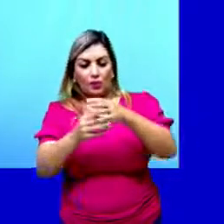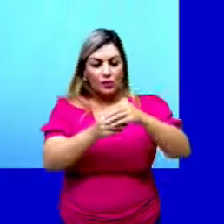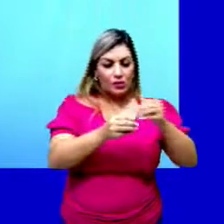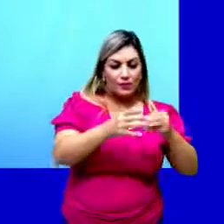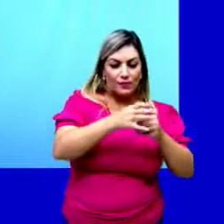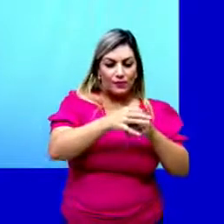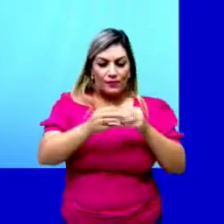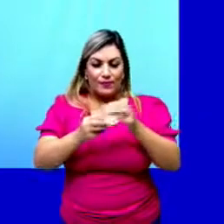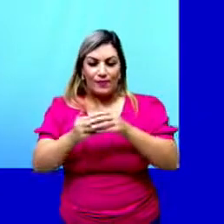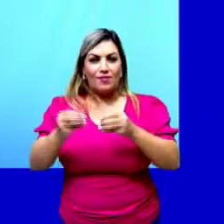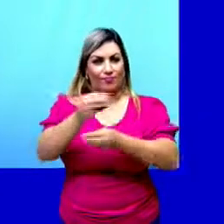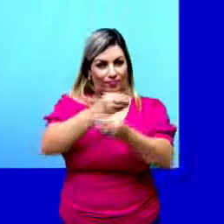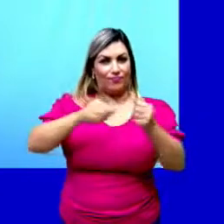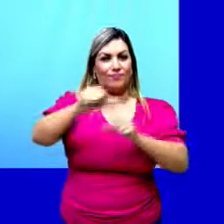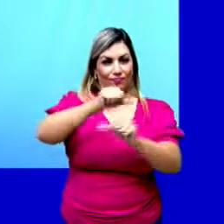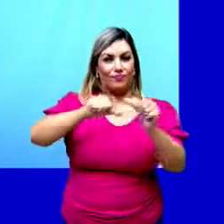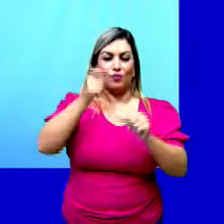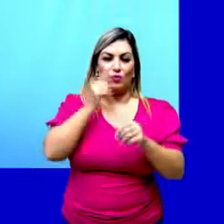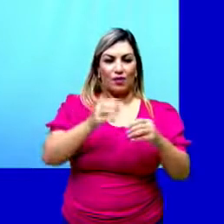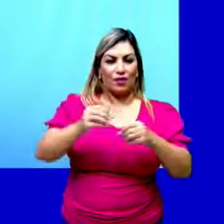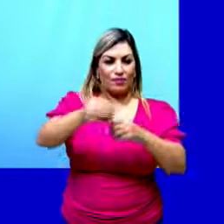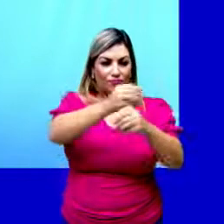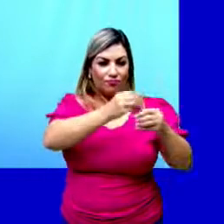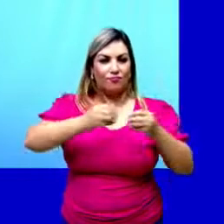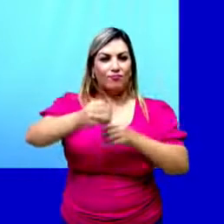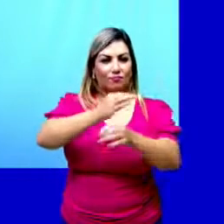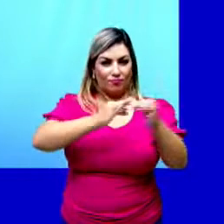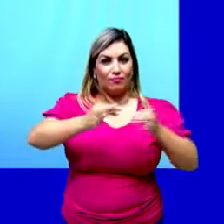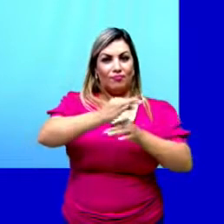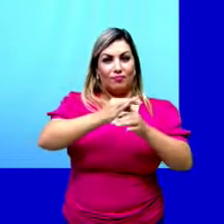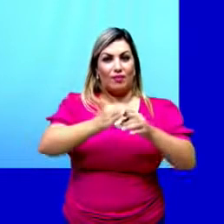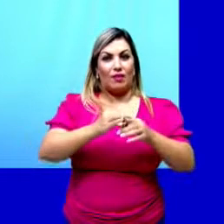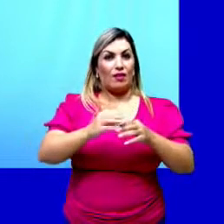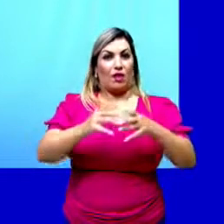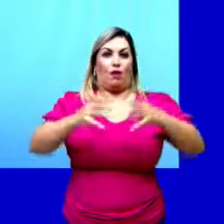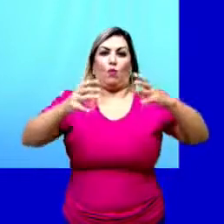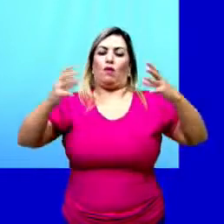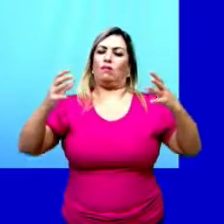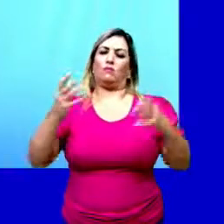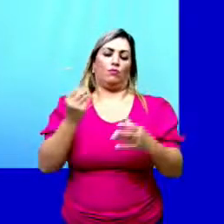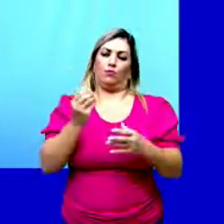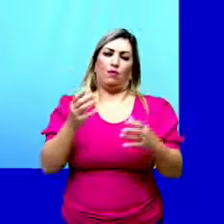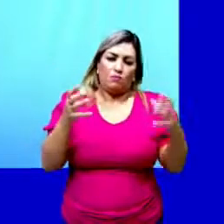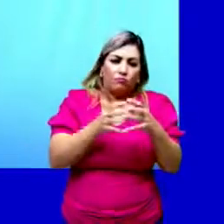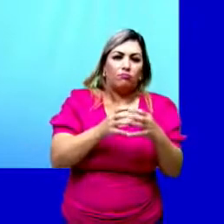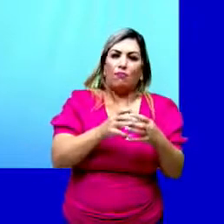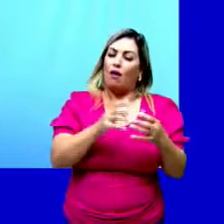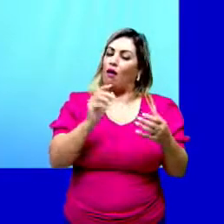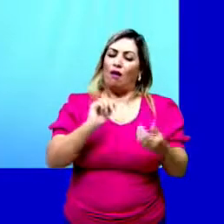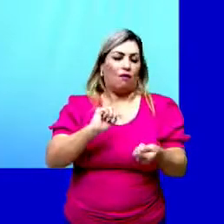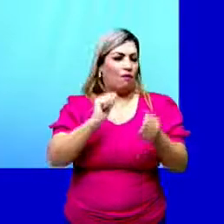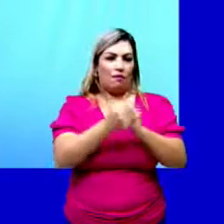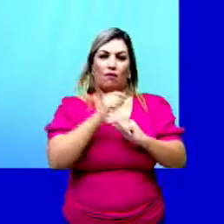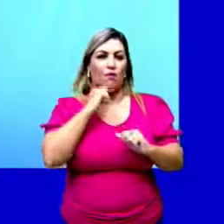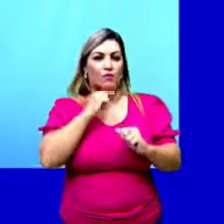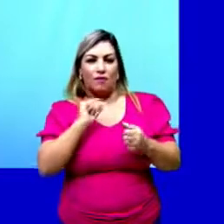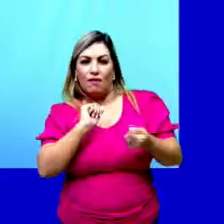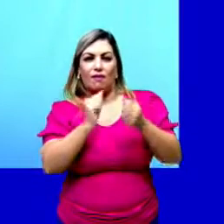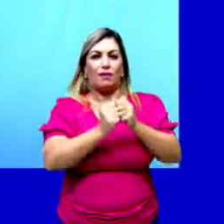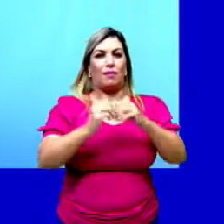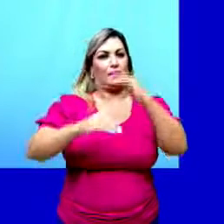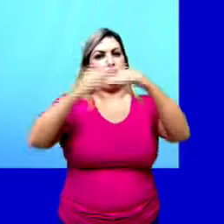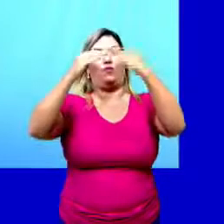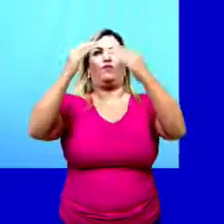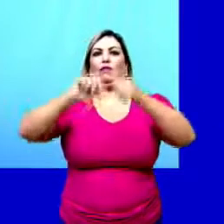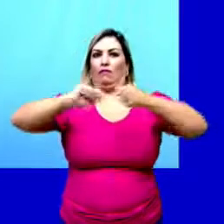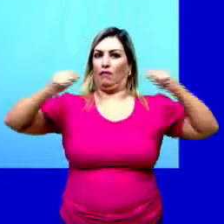célula, o que é um processo, então, que vai impedir que a planta cresça muito, né? Então, ela não vai estar adaptada a se desenvolver em